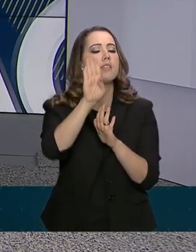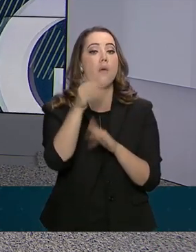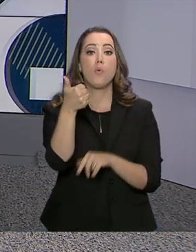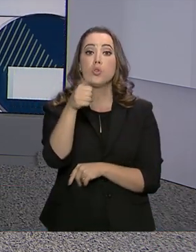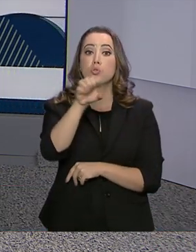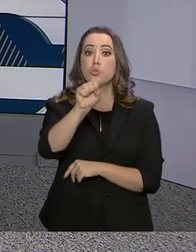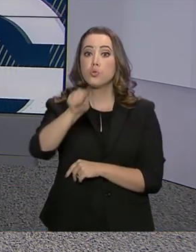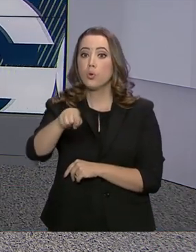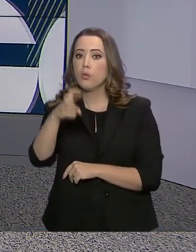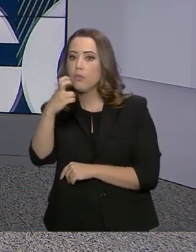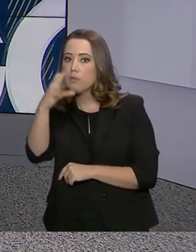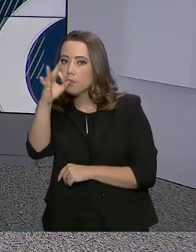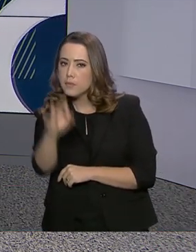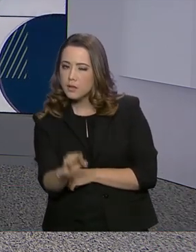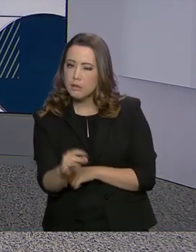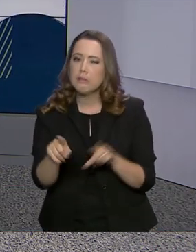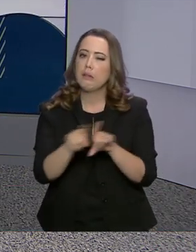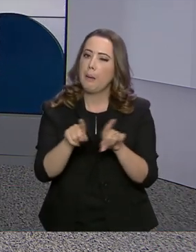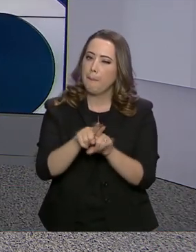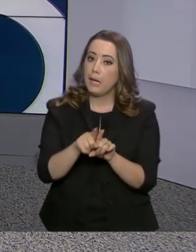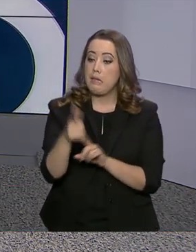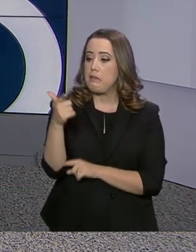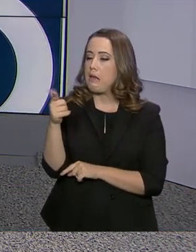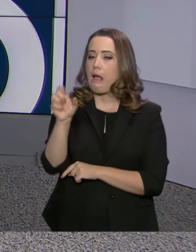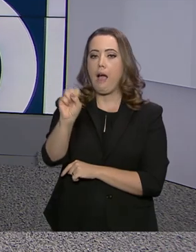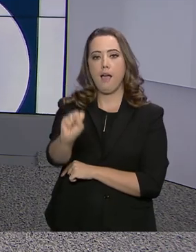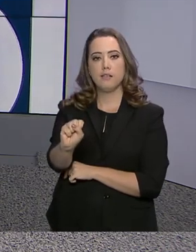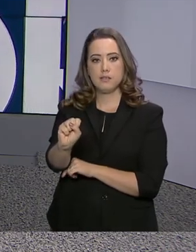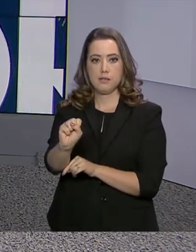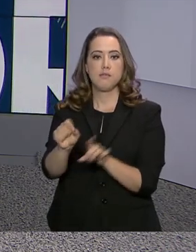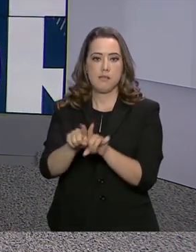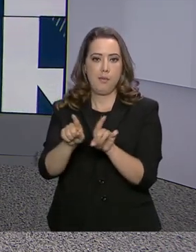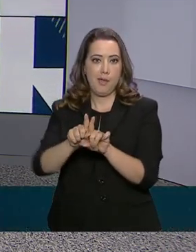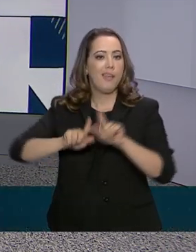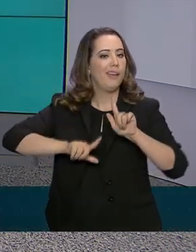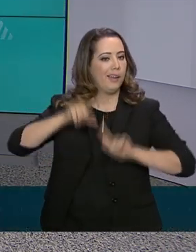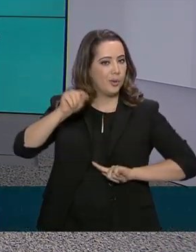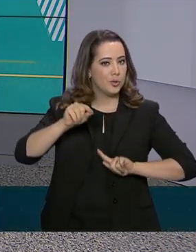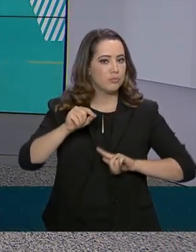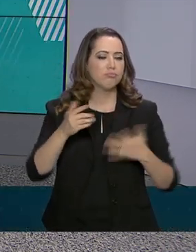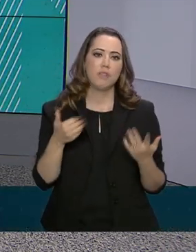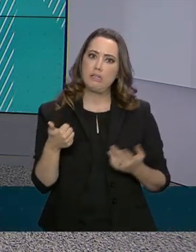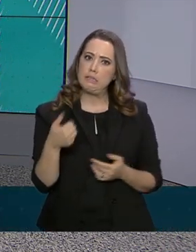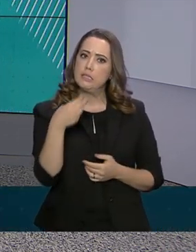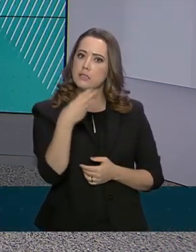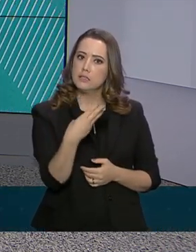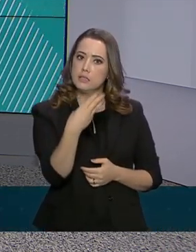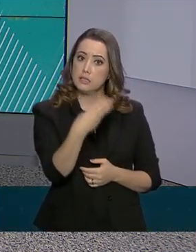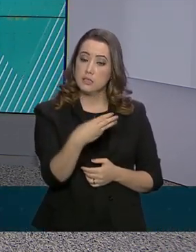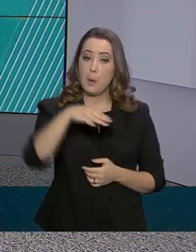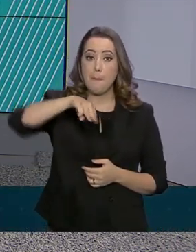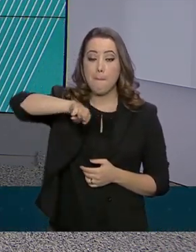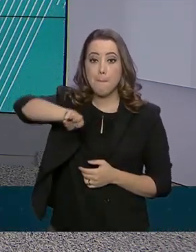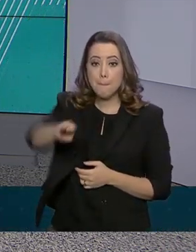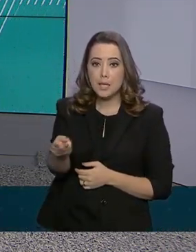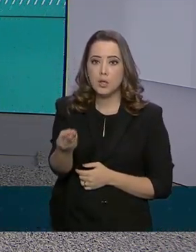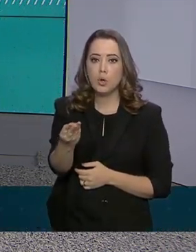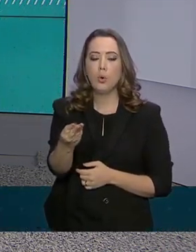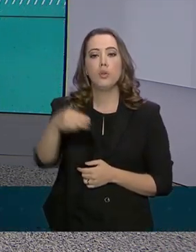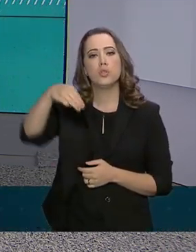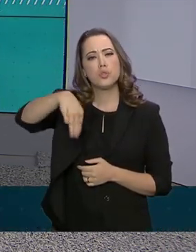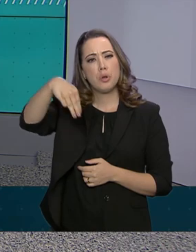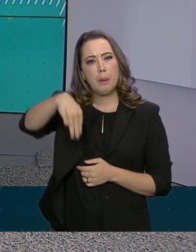E a produção de gás natural em agosto também bateu recorde. Ficou em 133 milhões de metros